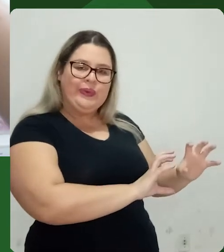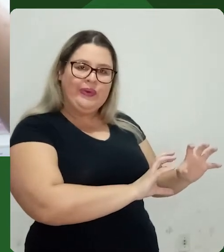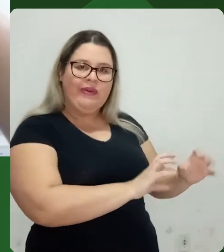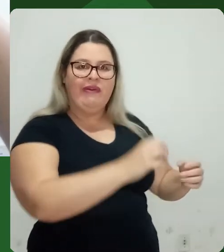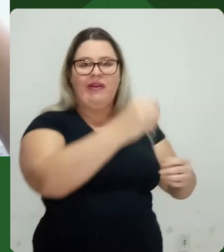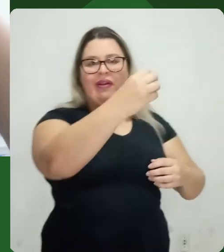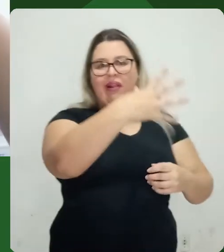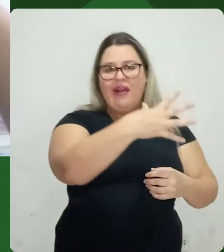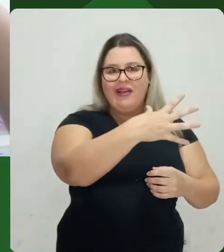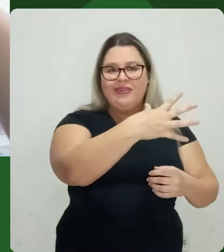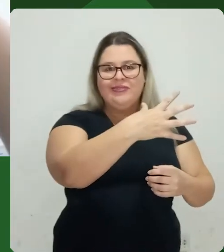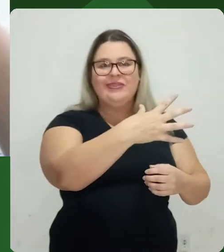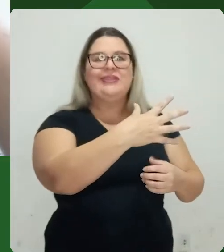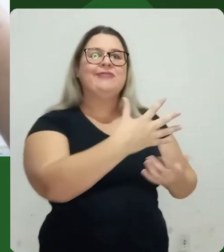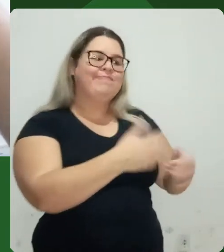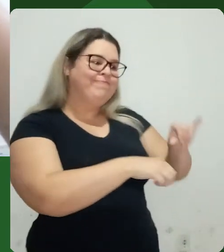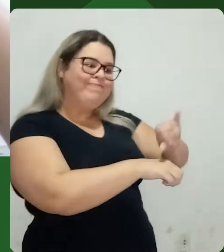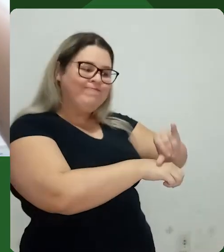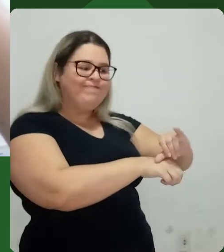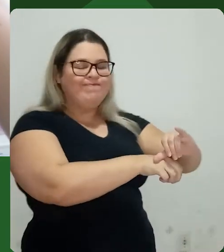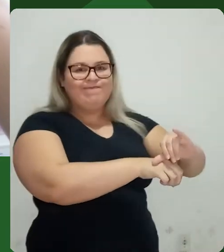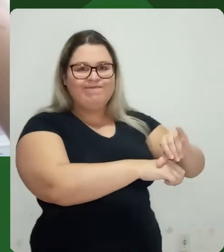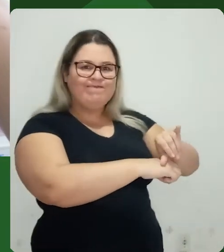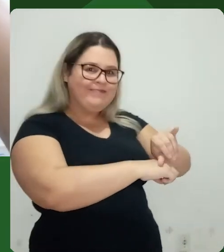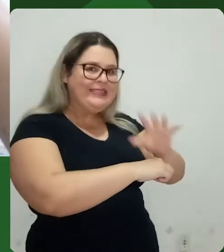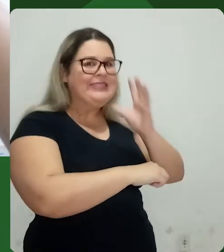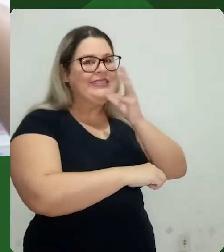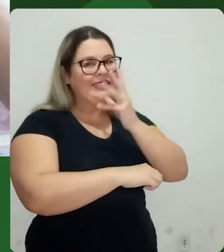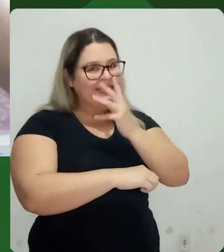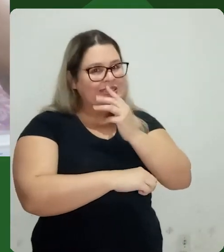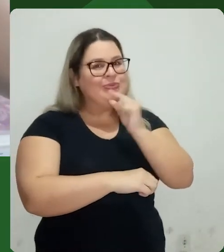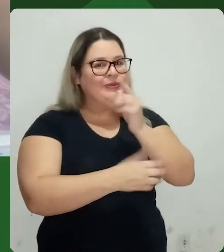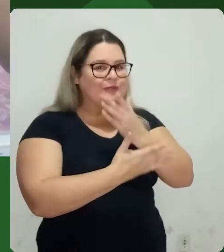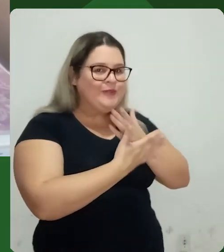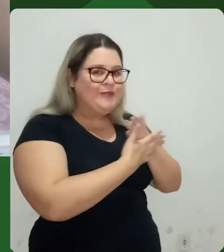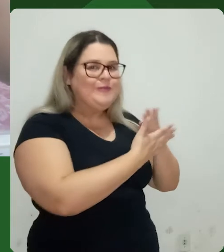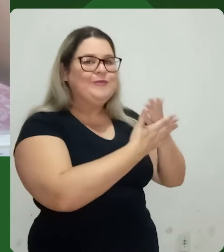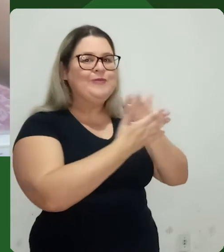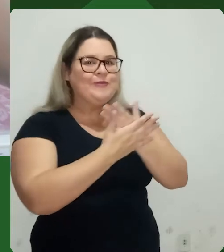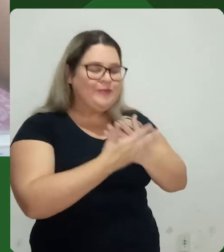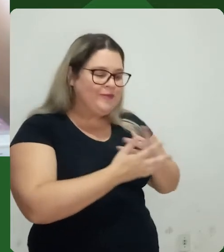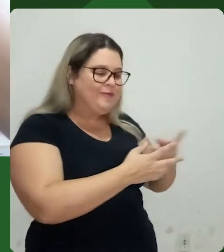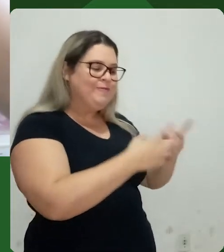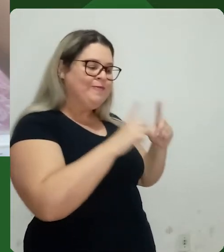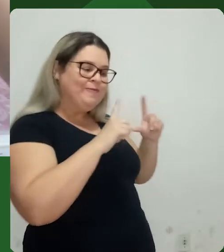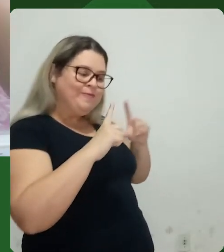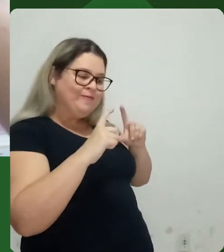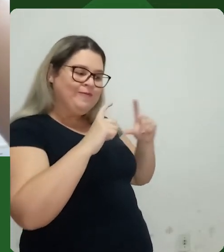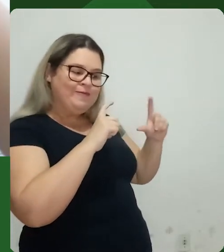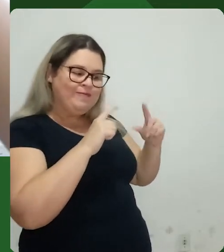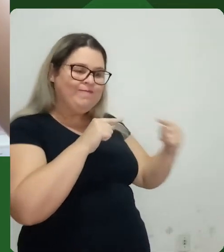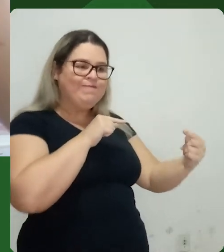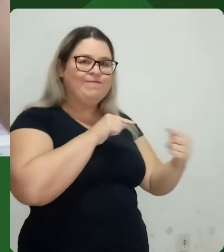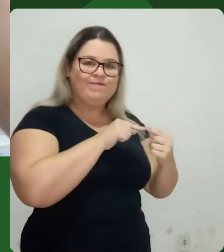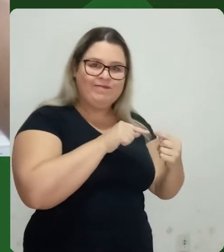E na hora que eu boto pra trás, de novo, eu acabo tendo problema ali de aparecer o finalzinho do produto fora dessa região escura ali da base